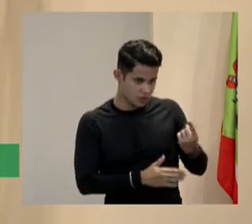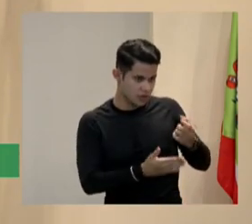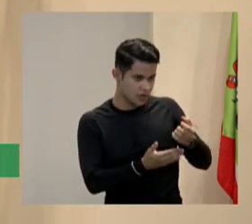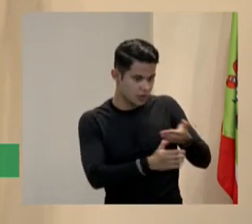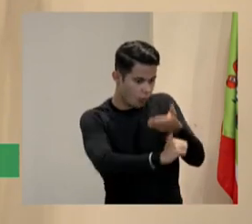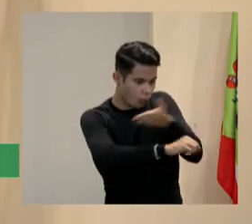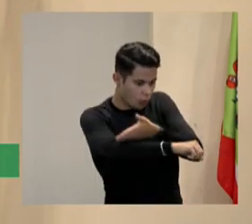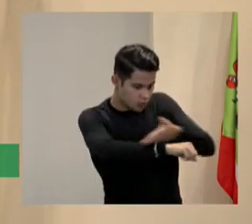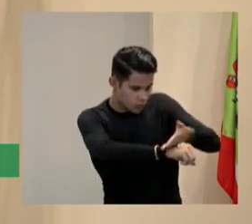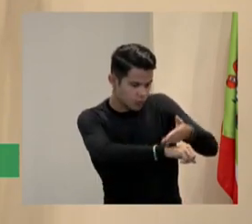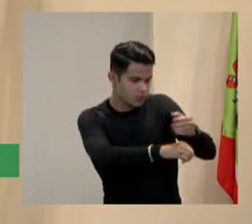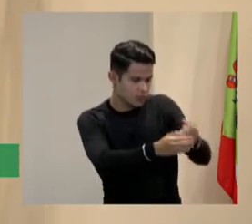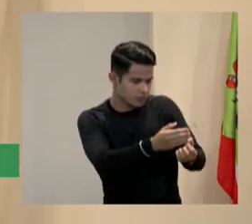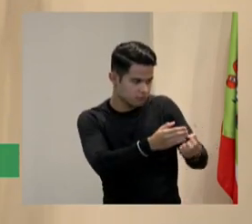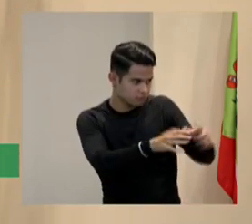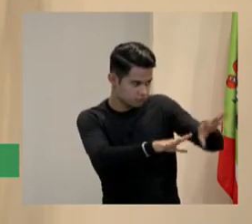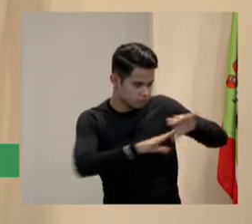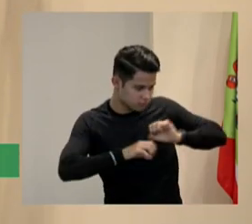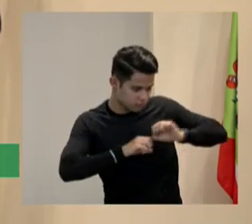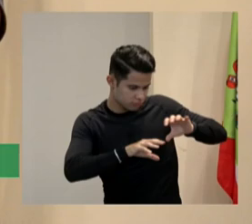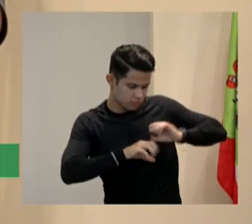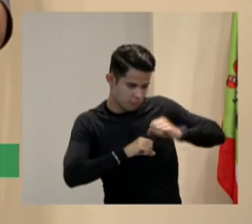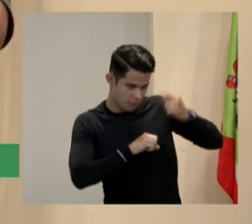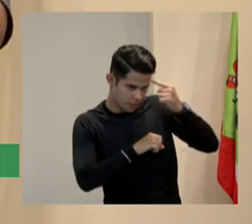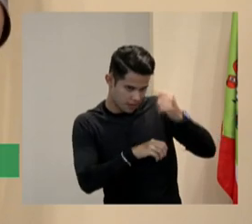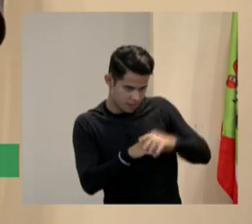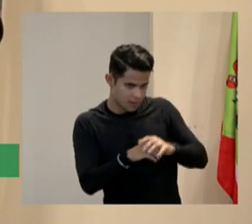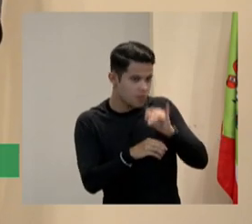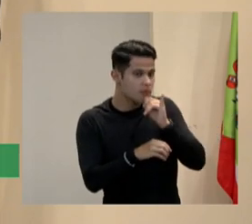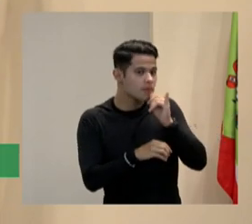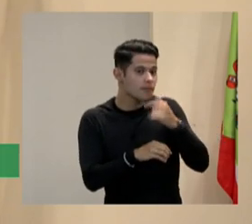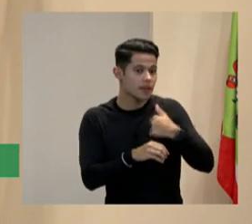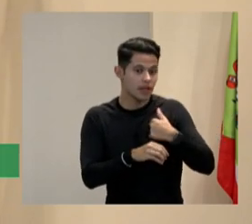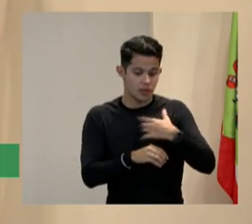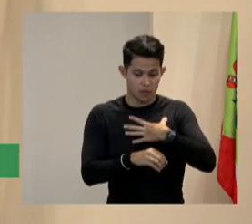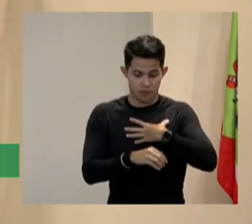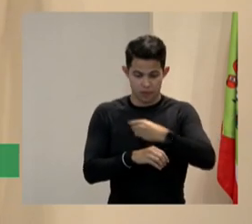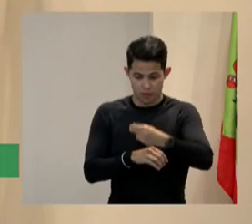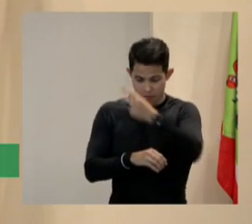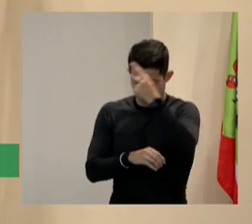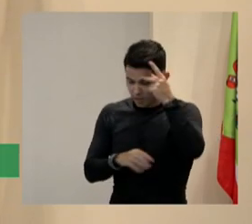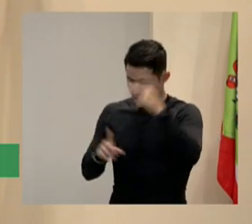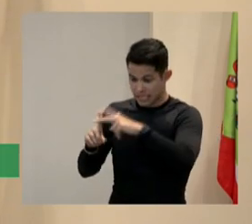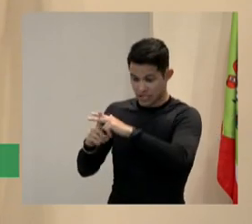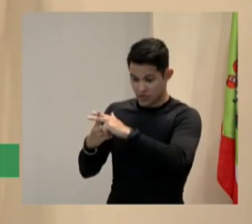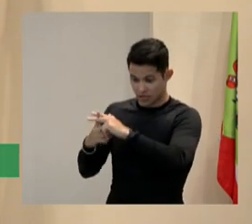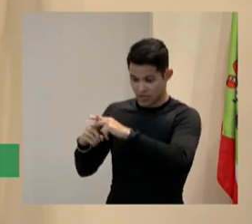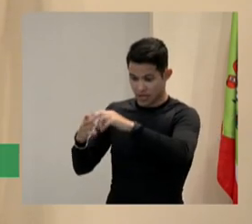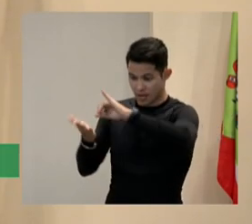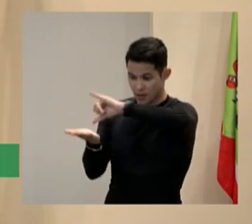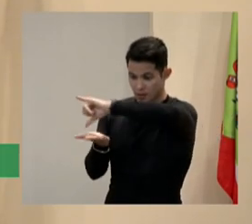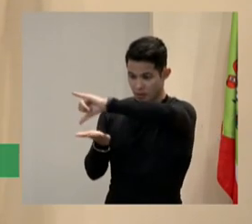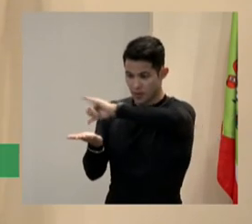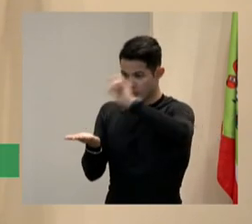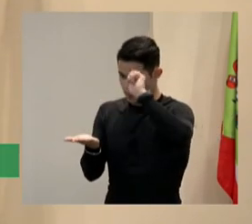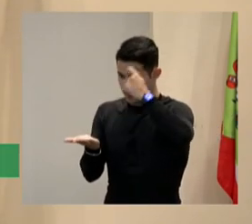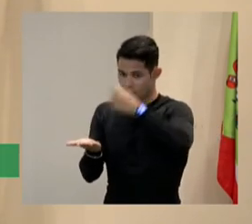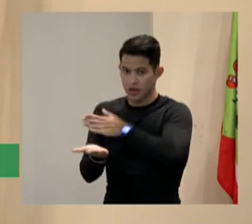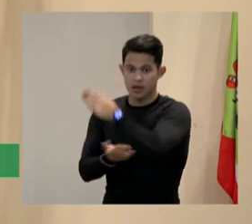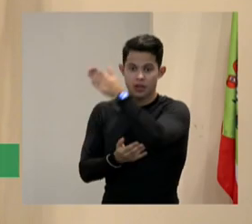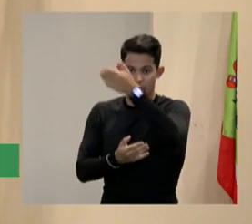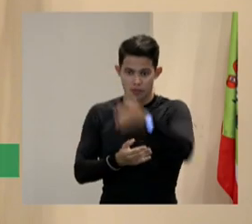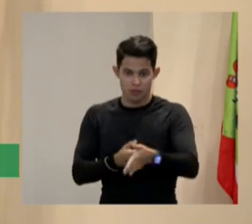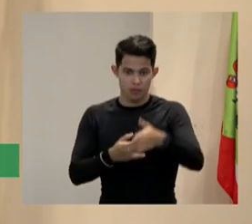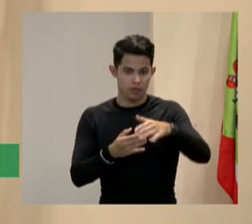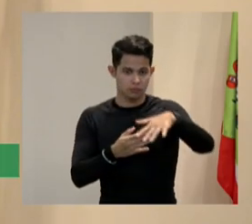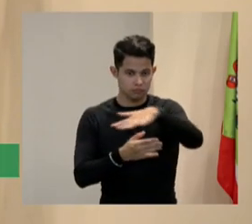e pensamentos que nem eu sou filho de sindicalista petroleiro eu fui parar numa montadora até